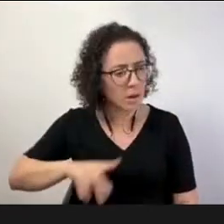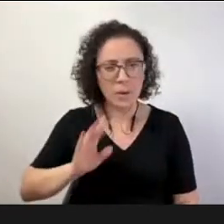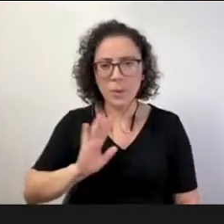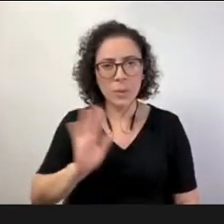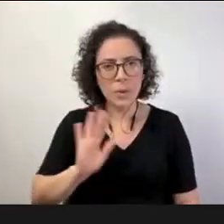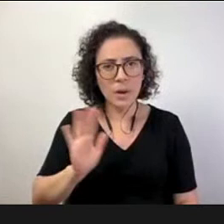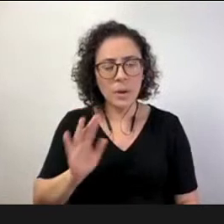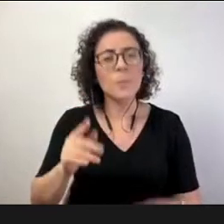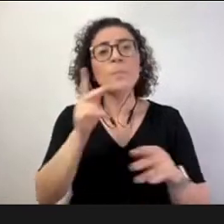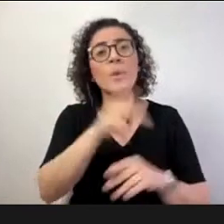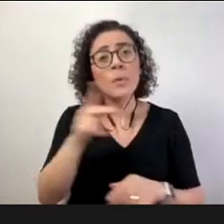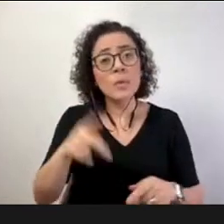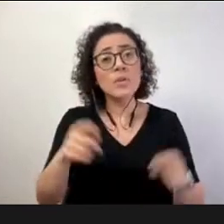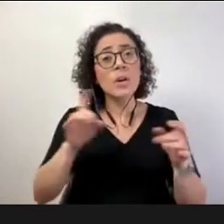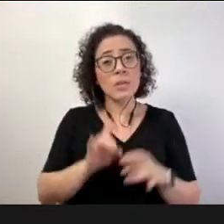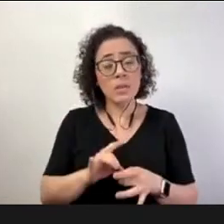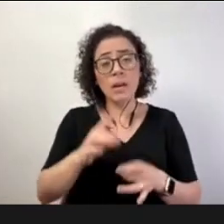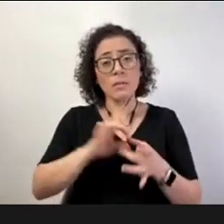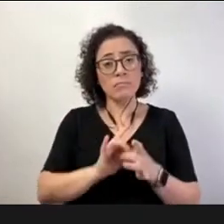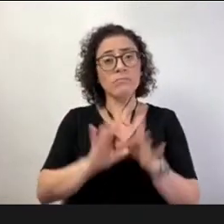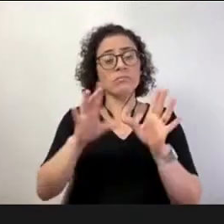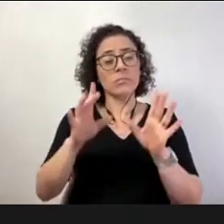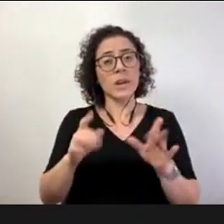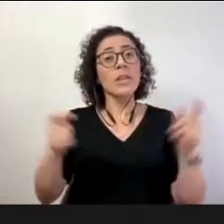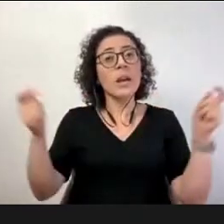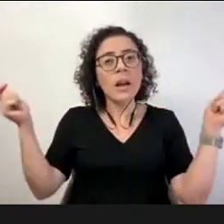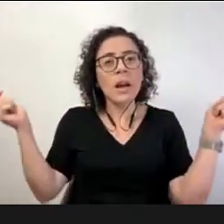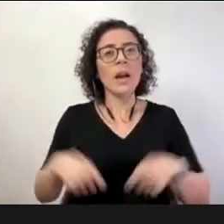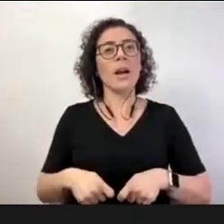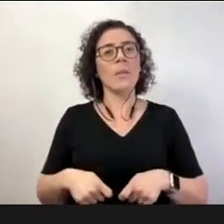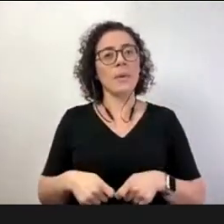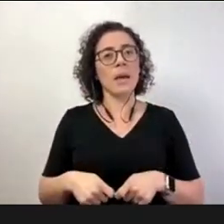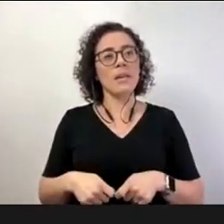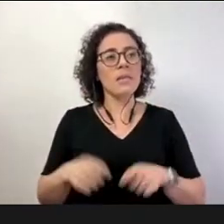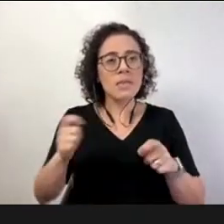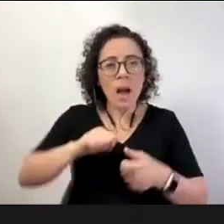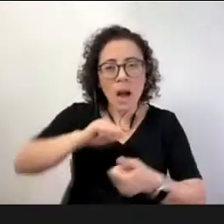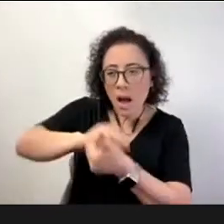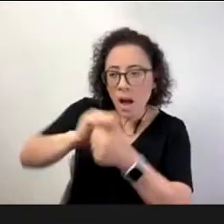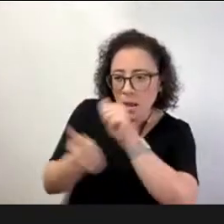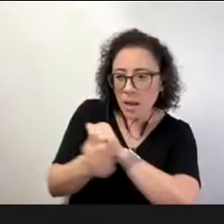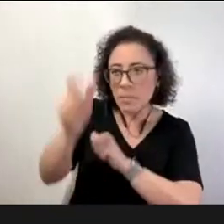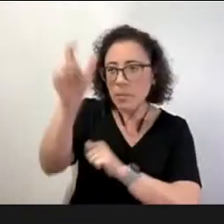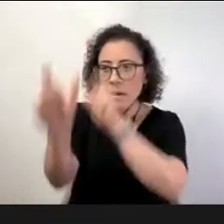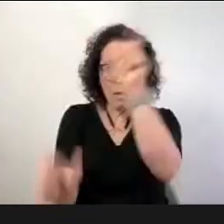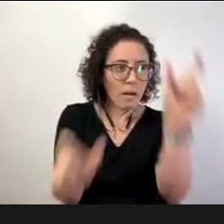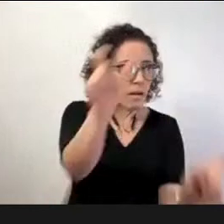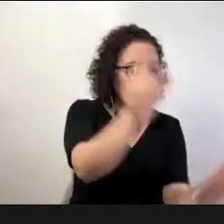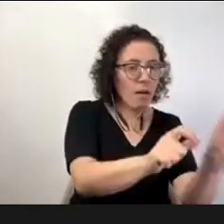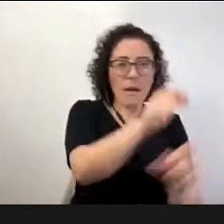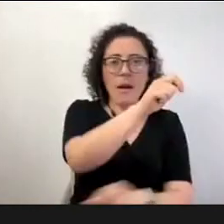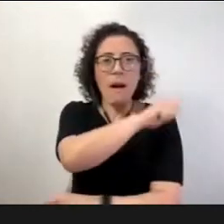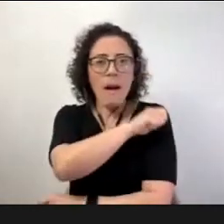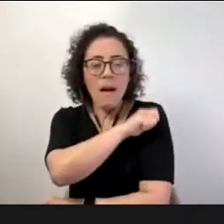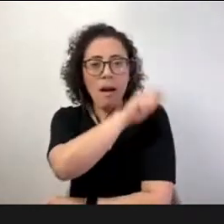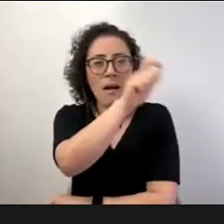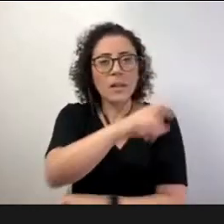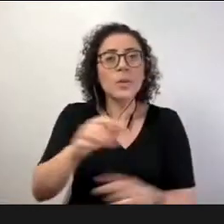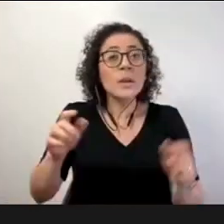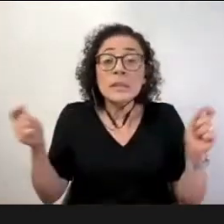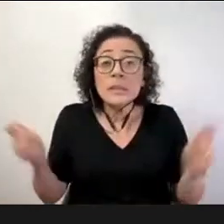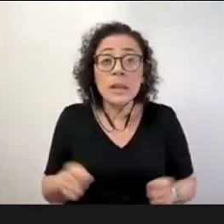e para a educação são pessoas que são capazes de um apoio personalizado para cada aluno são pessoas que são capazes de motivar os alunos para a